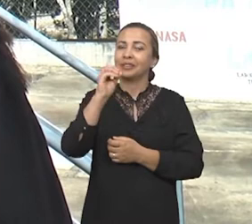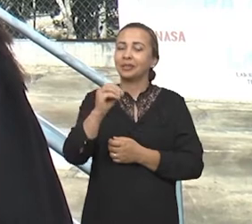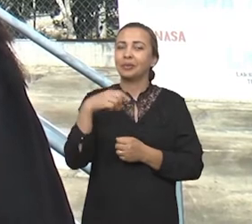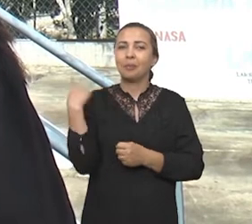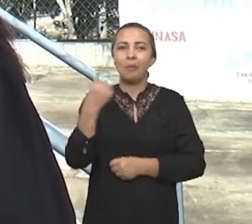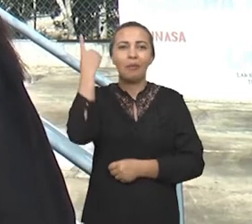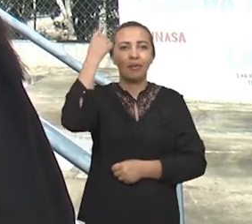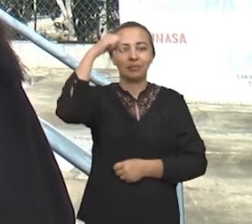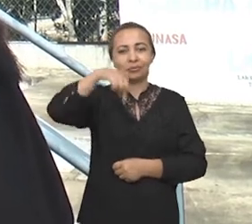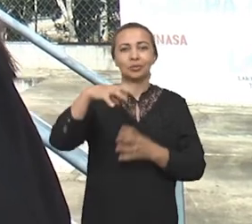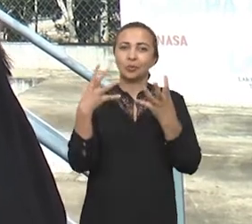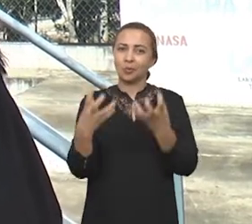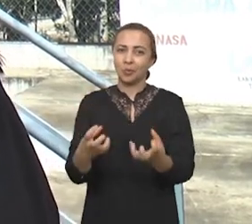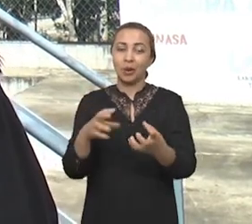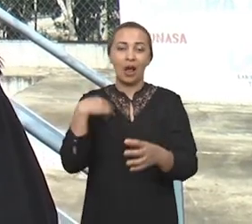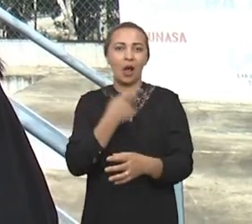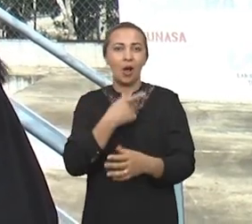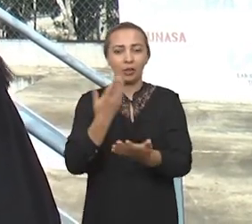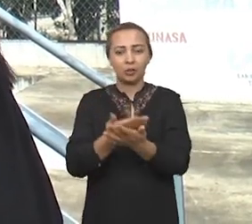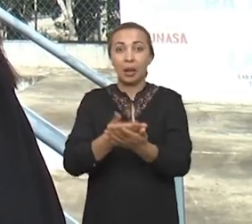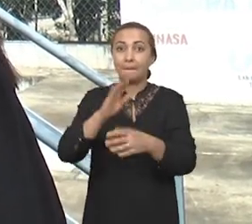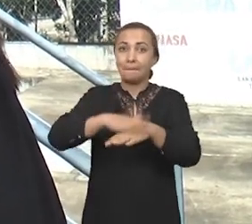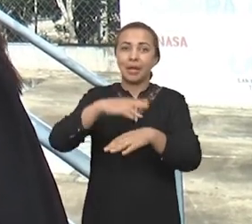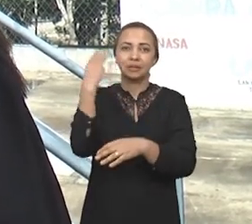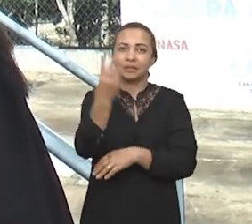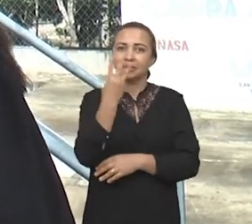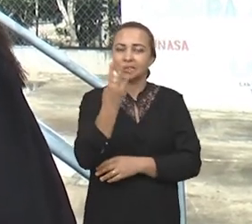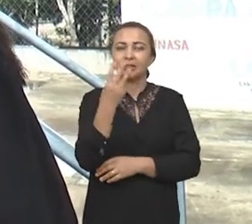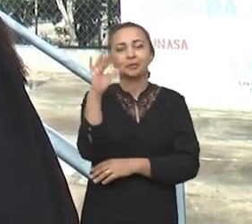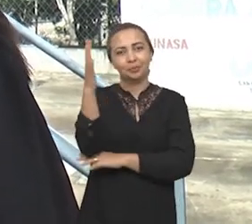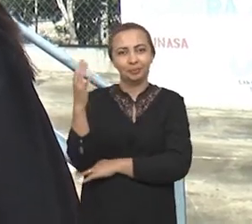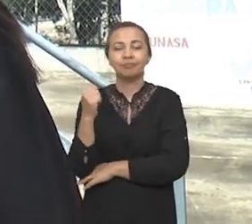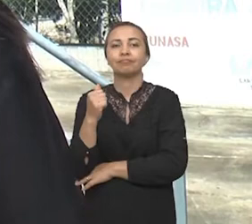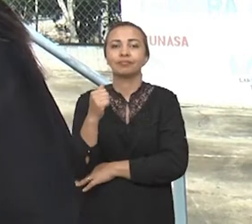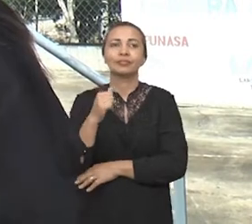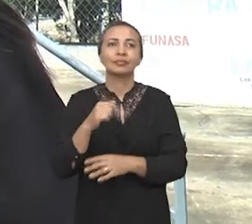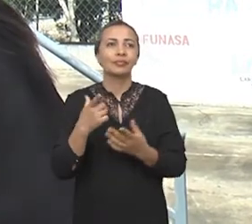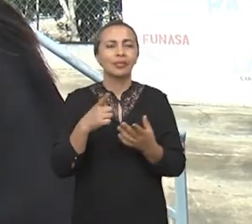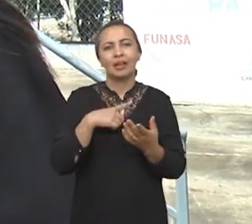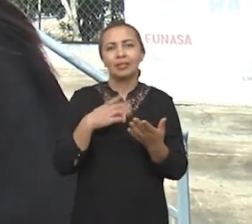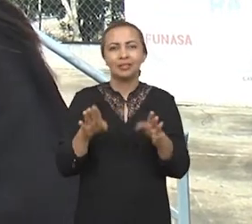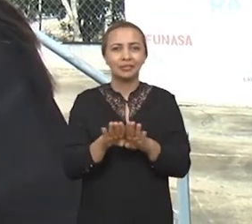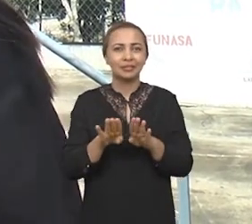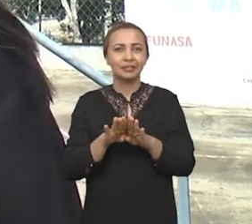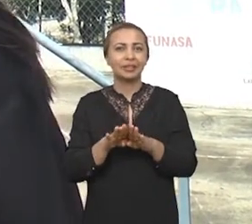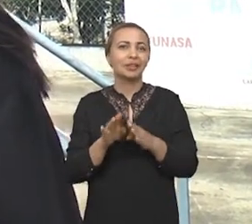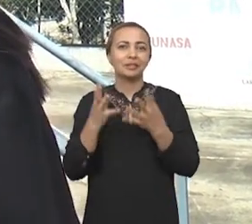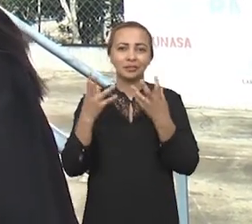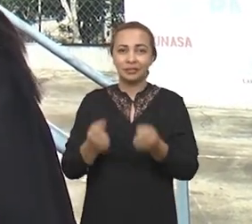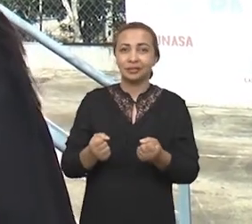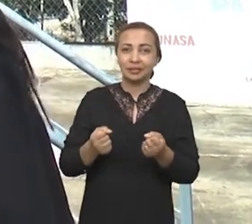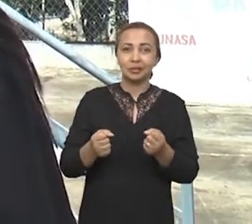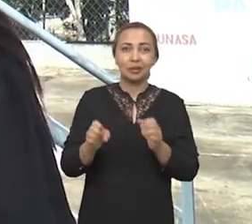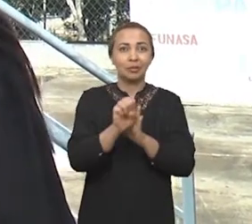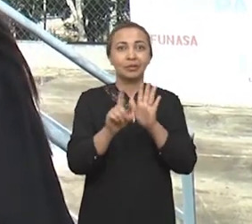da caatinga. Inclusive, nós estamos estudando mais três vegetais, que foi até contemplado no